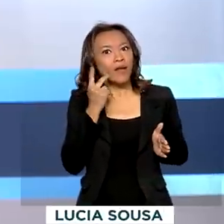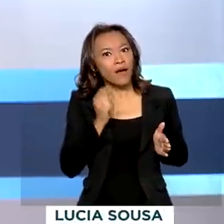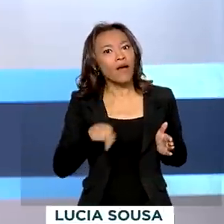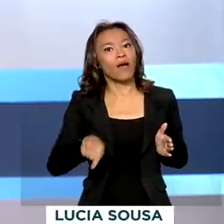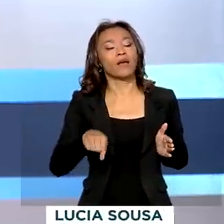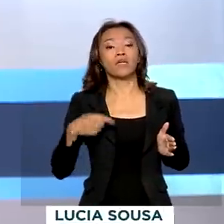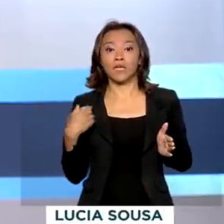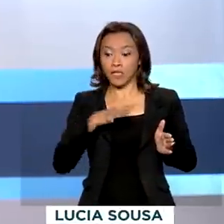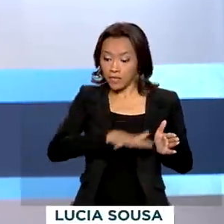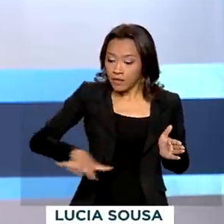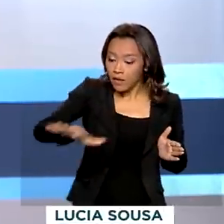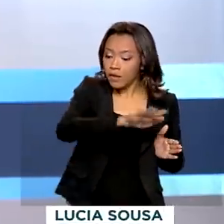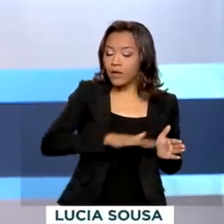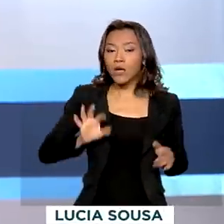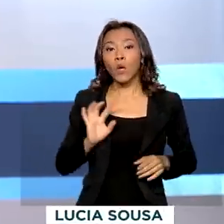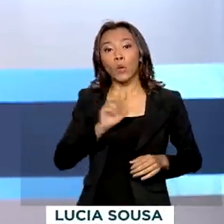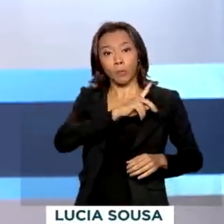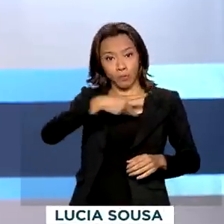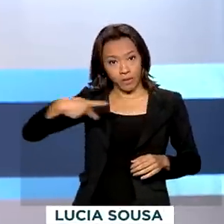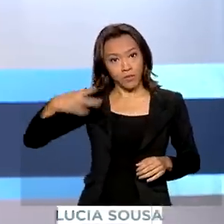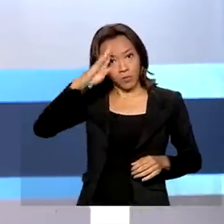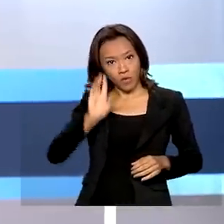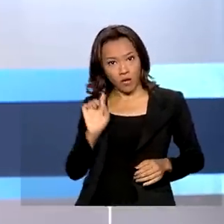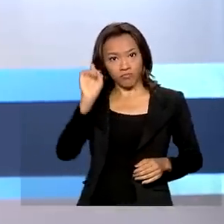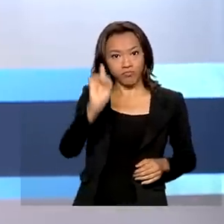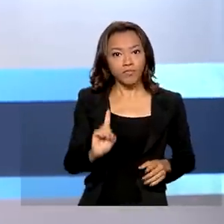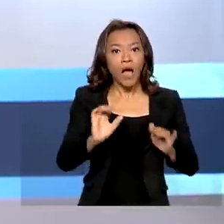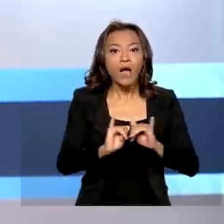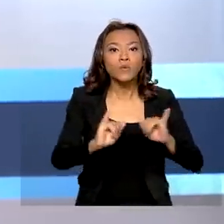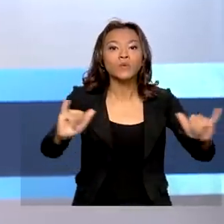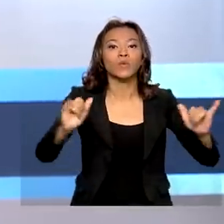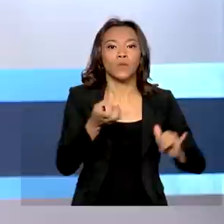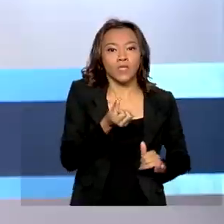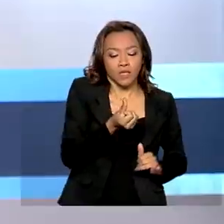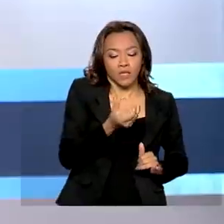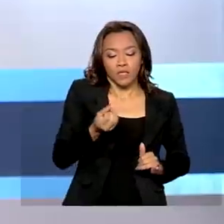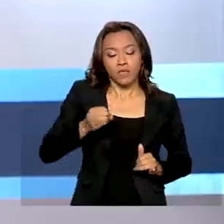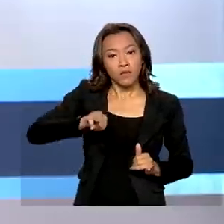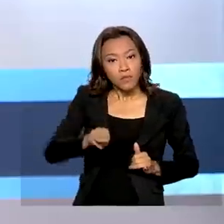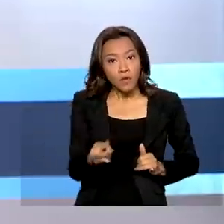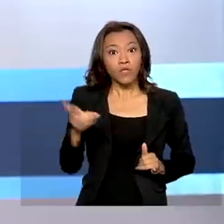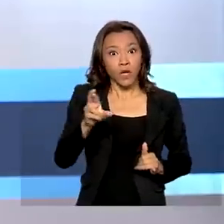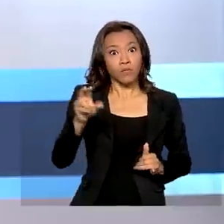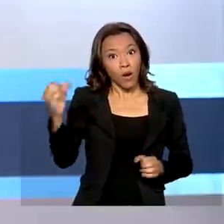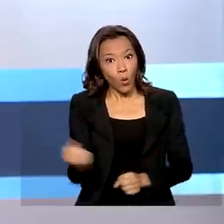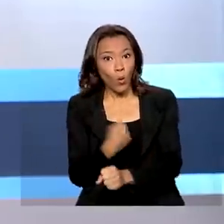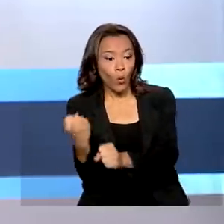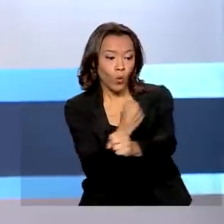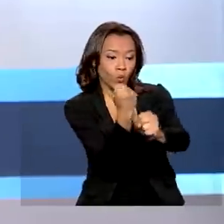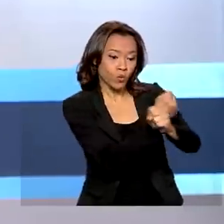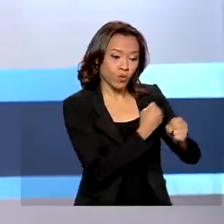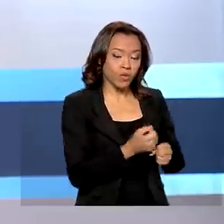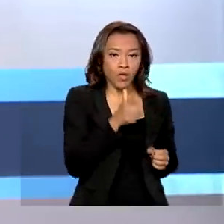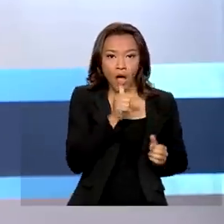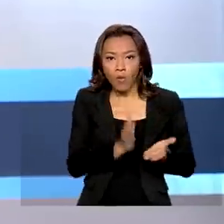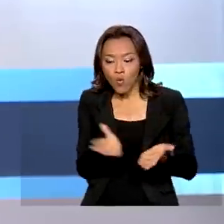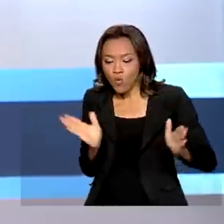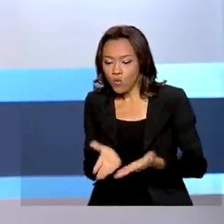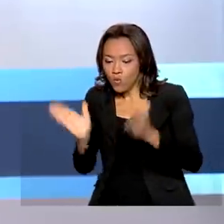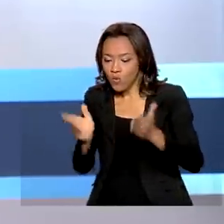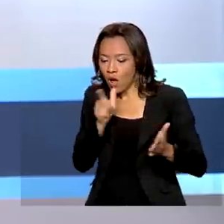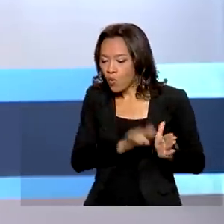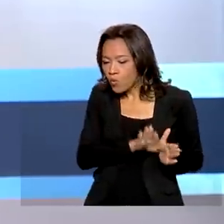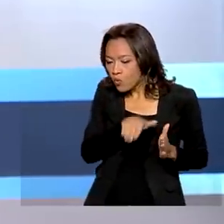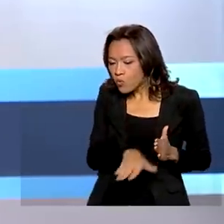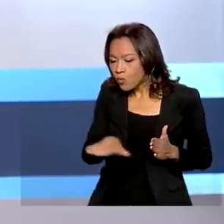região, o presidente Jair Bolsonaro anunciou investimentos de 600 milhões de reais para a construção do ramal do Salgado, que